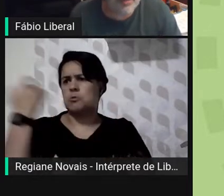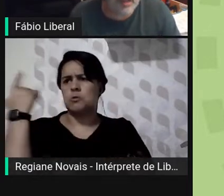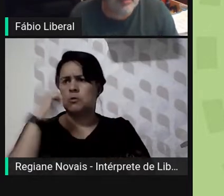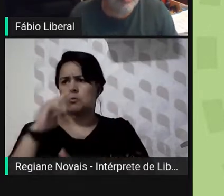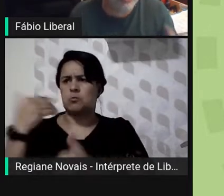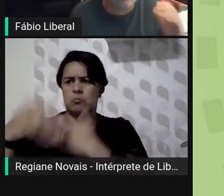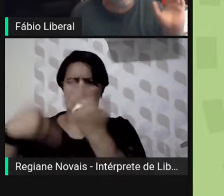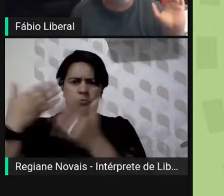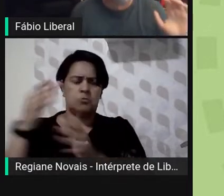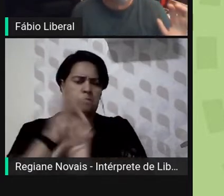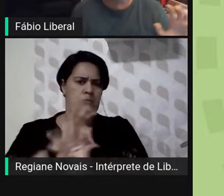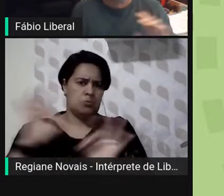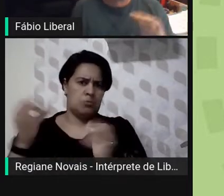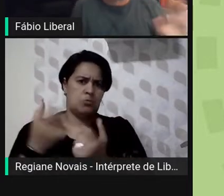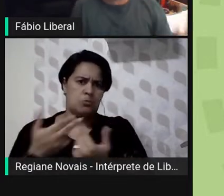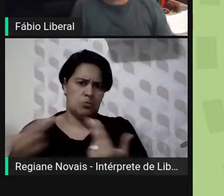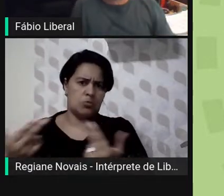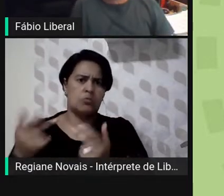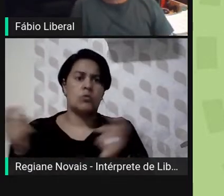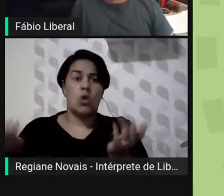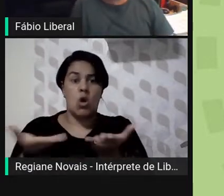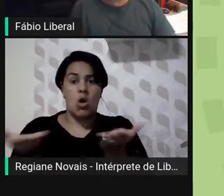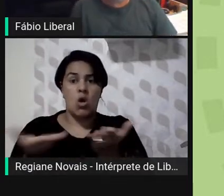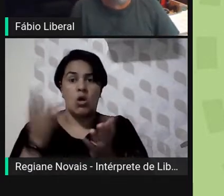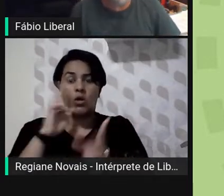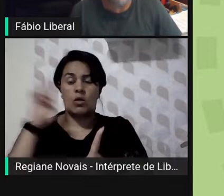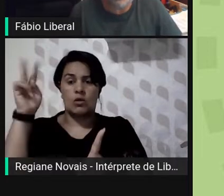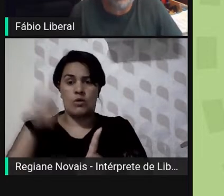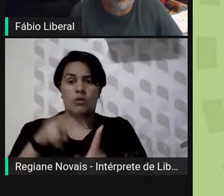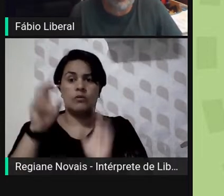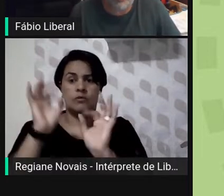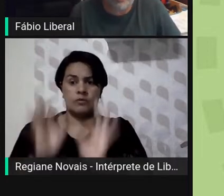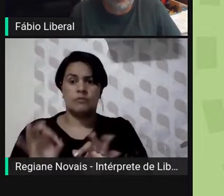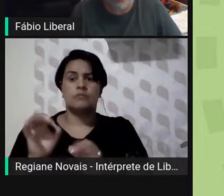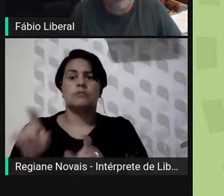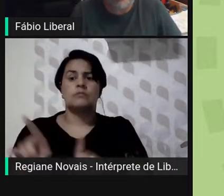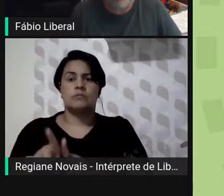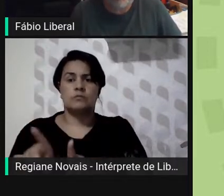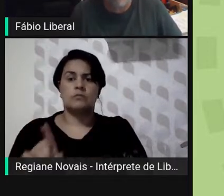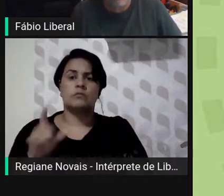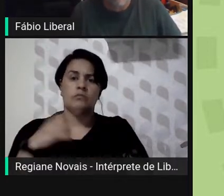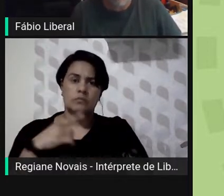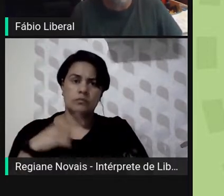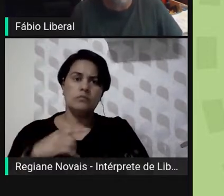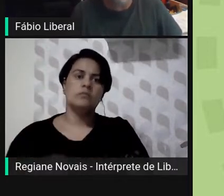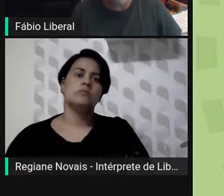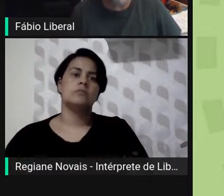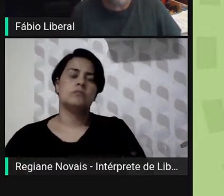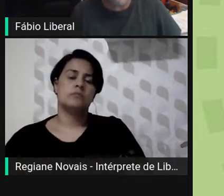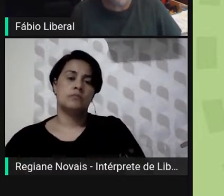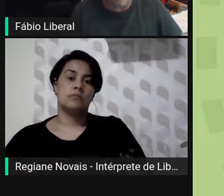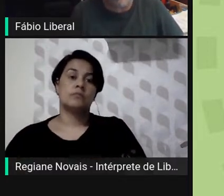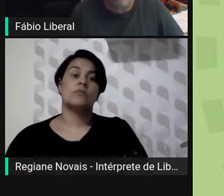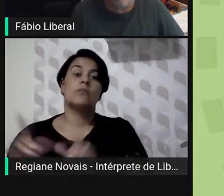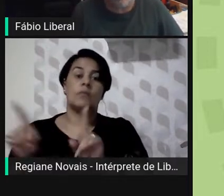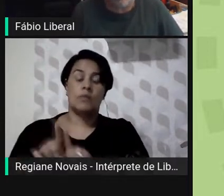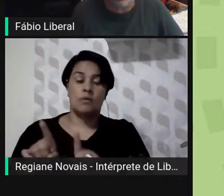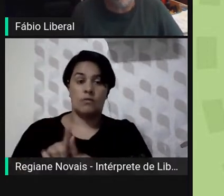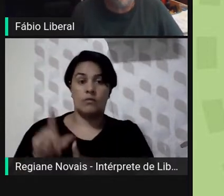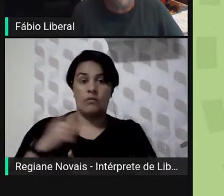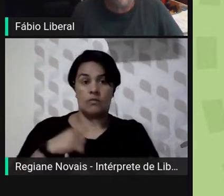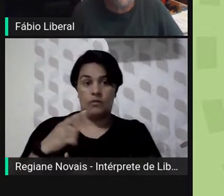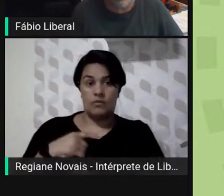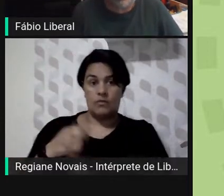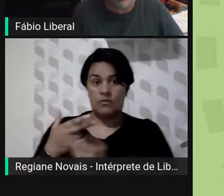obsolescência sobre os olhos de hoje, especialmente no que diz respeito à recuperação da informação. Houve iniciativas recentes de